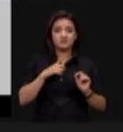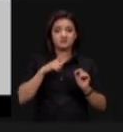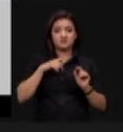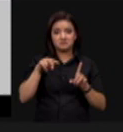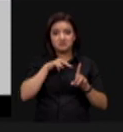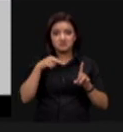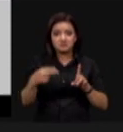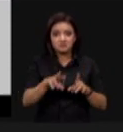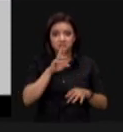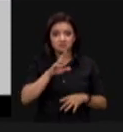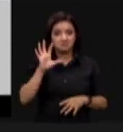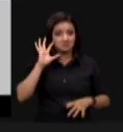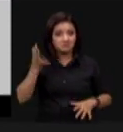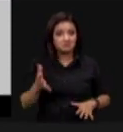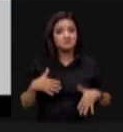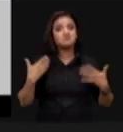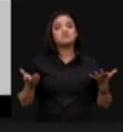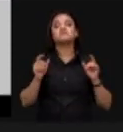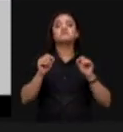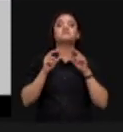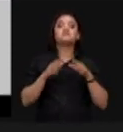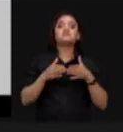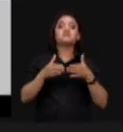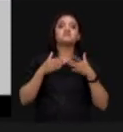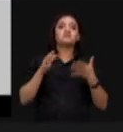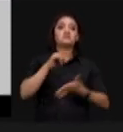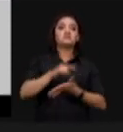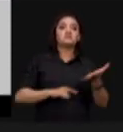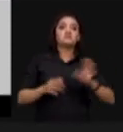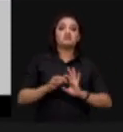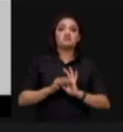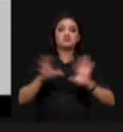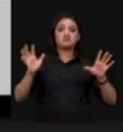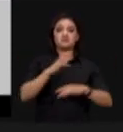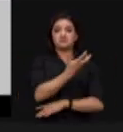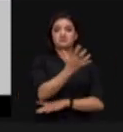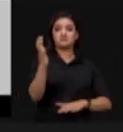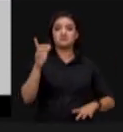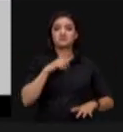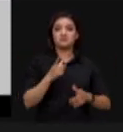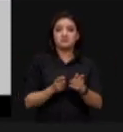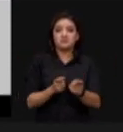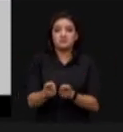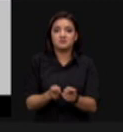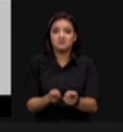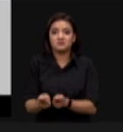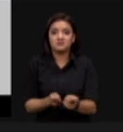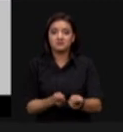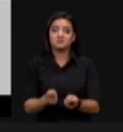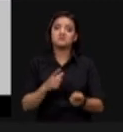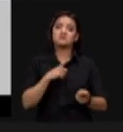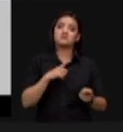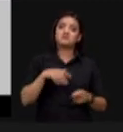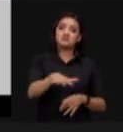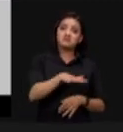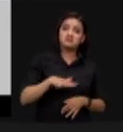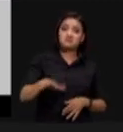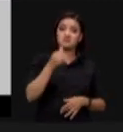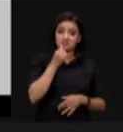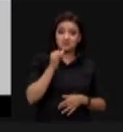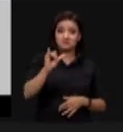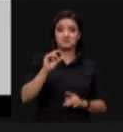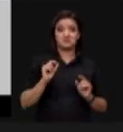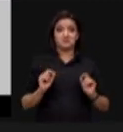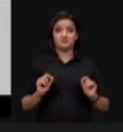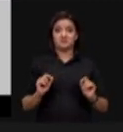resultados então o licenciamento ambiental como instrumento de comando e controle ele tem no setor elétrico um